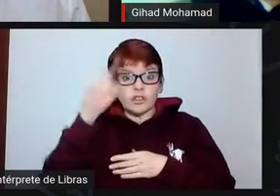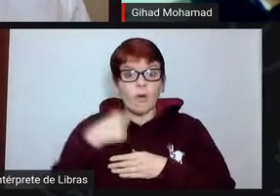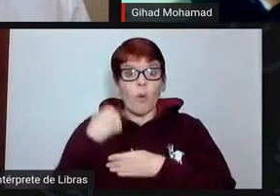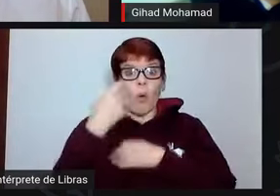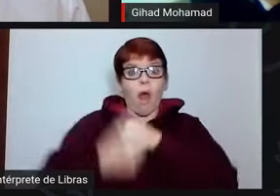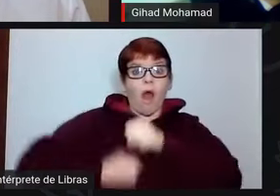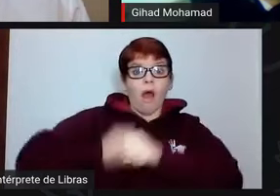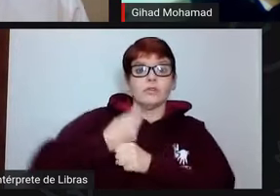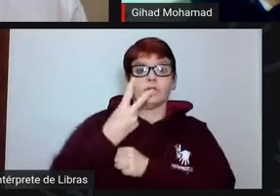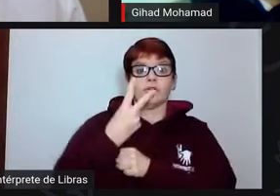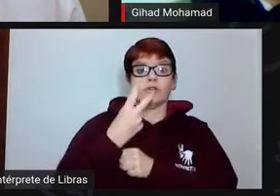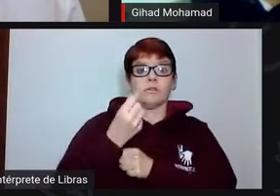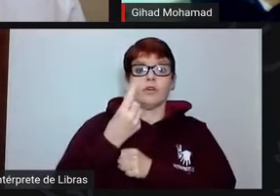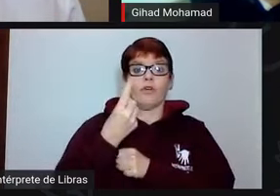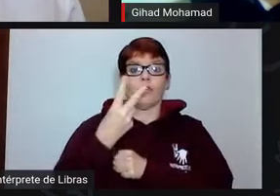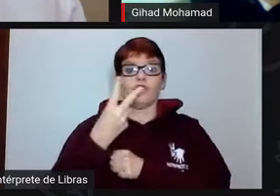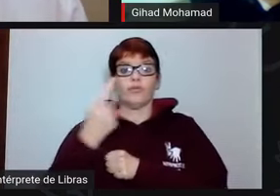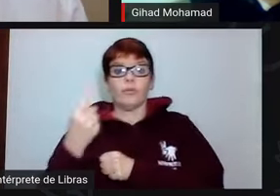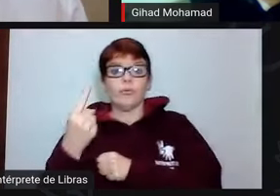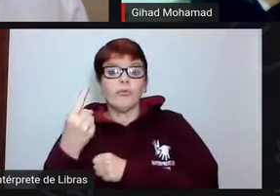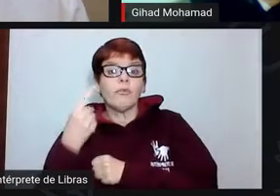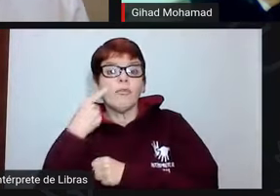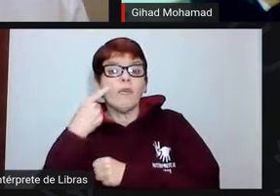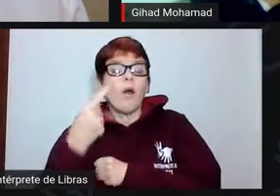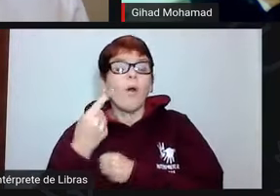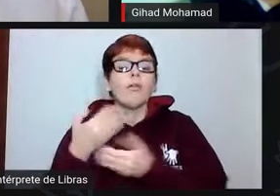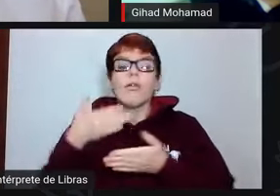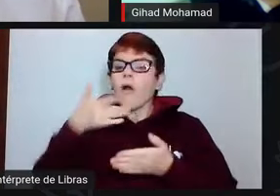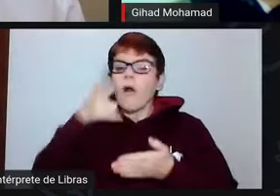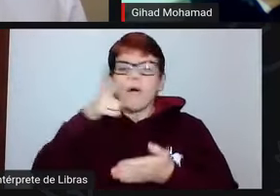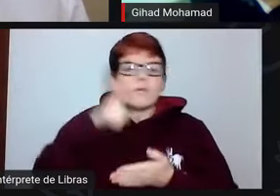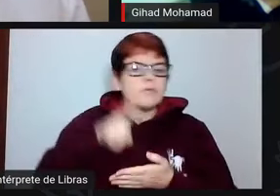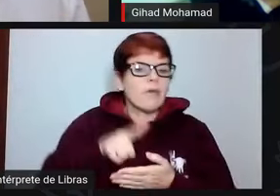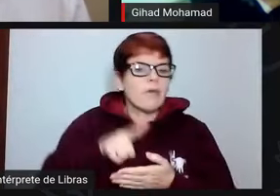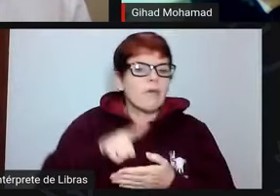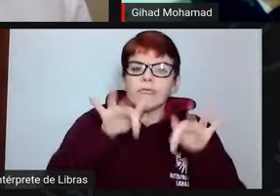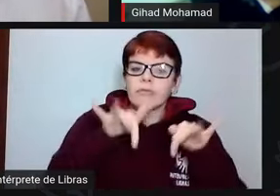ou seja, na realidade nós não conseguiríamos chegar até o final do ano, não professor?